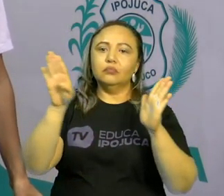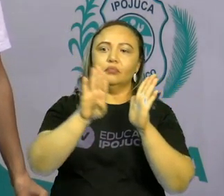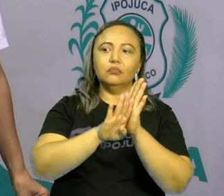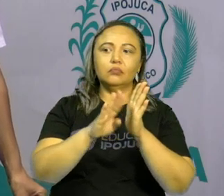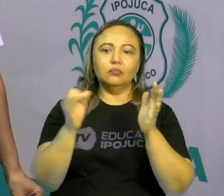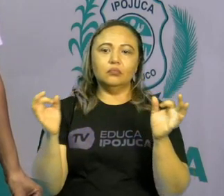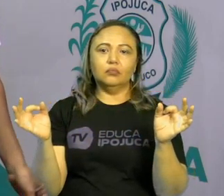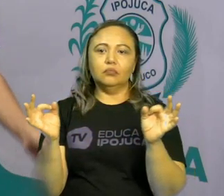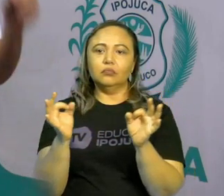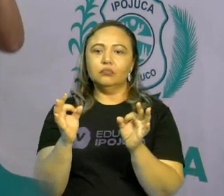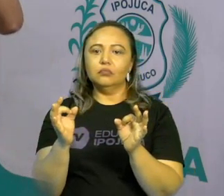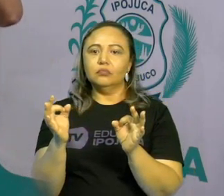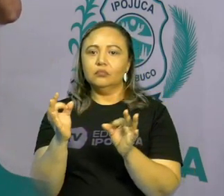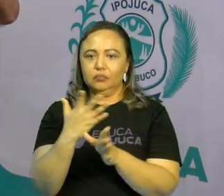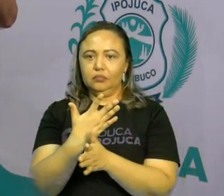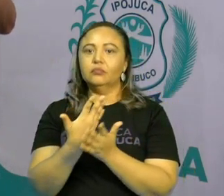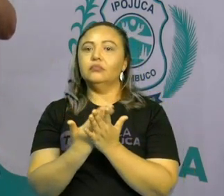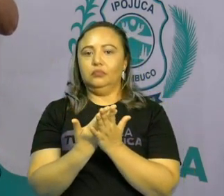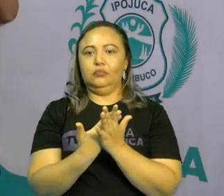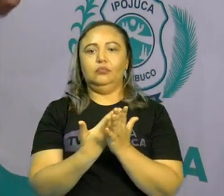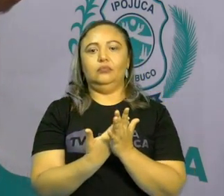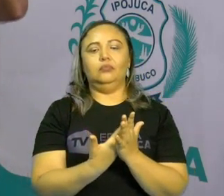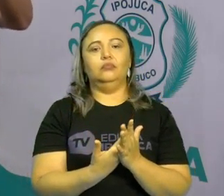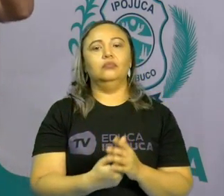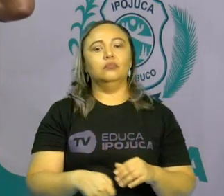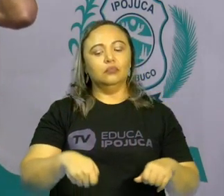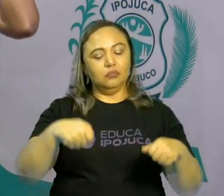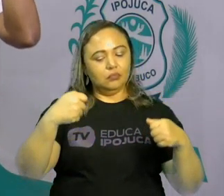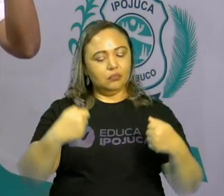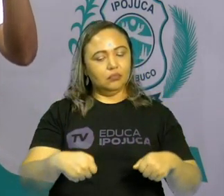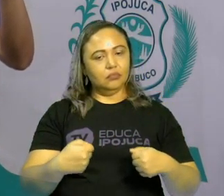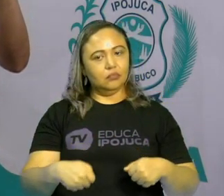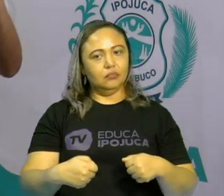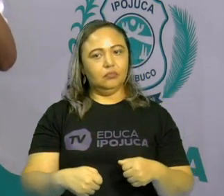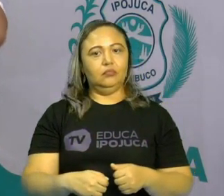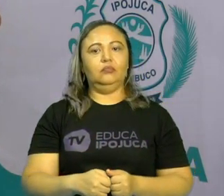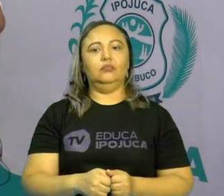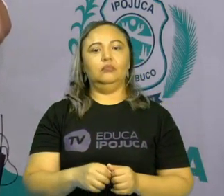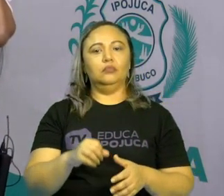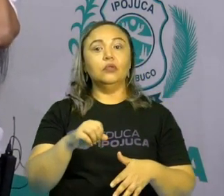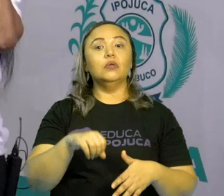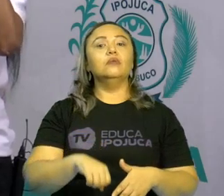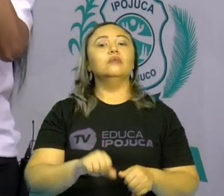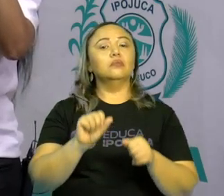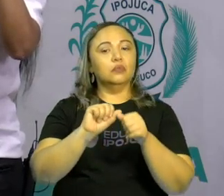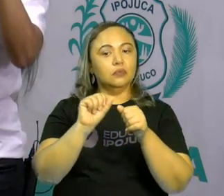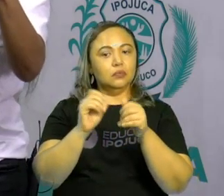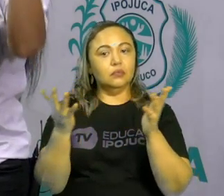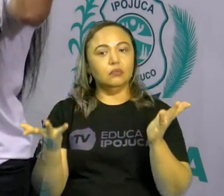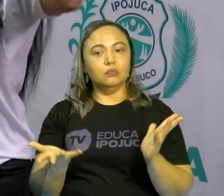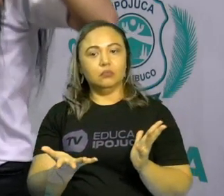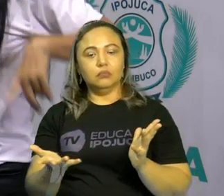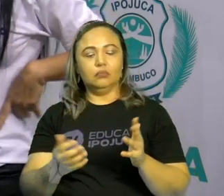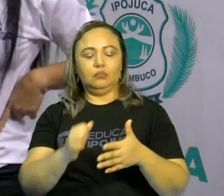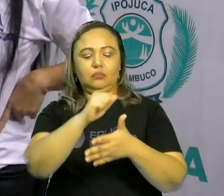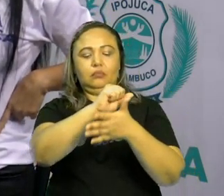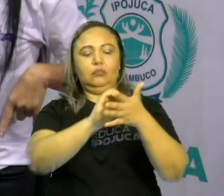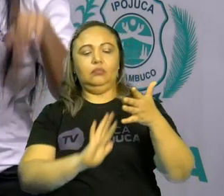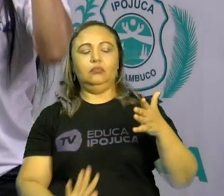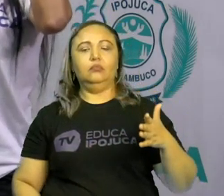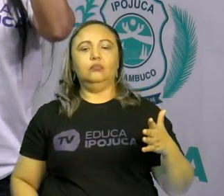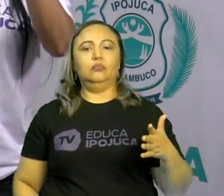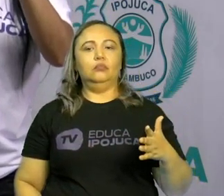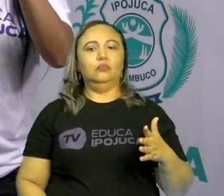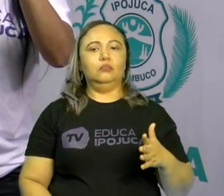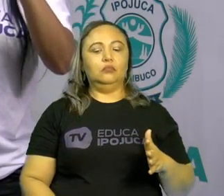Chegando ao nosso final, toda vez que terminar a nossa aula, teremos um desafio que vocês vão fazer aí na sua casa e mostrar